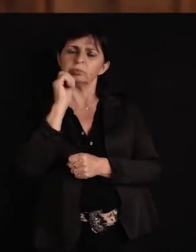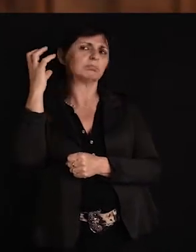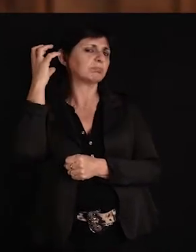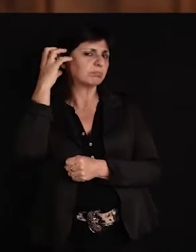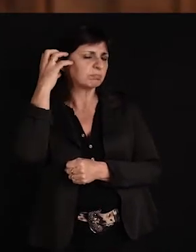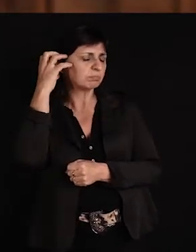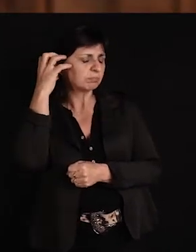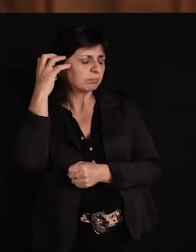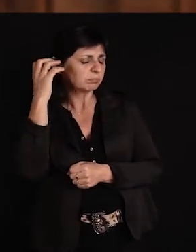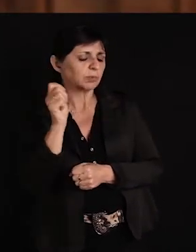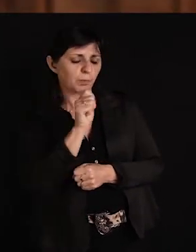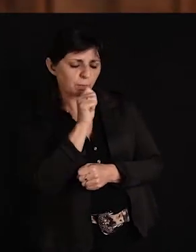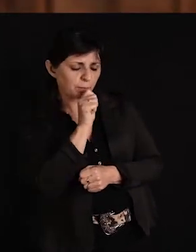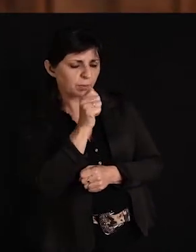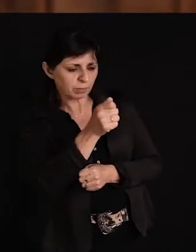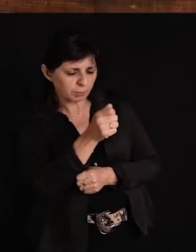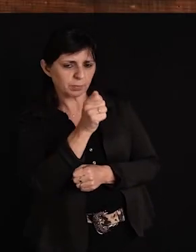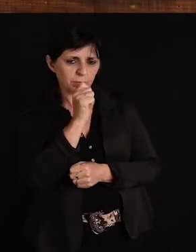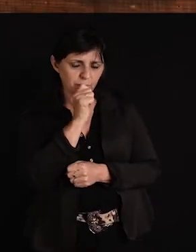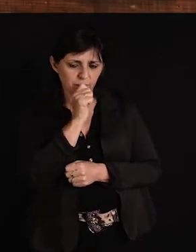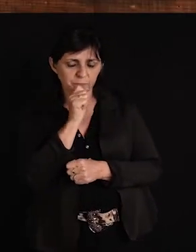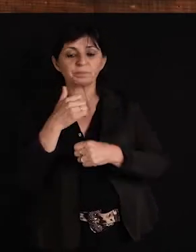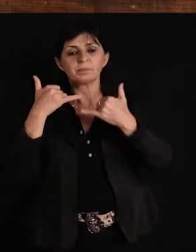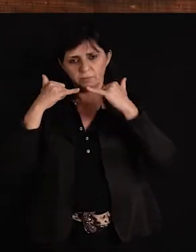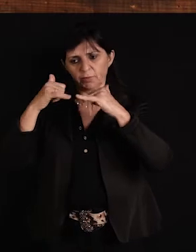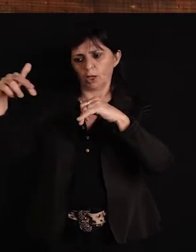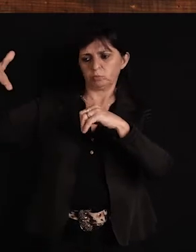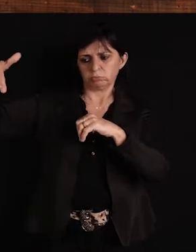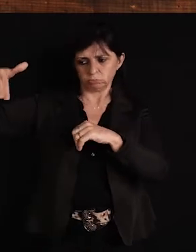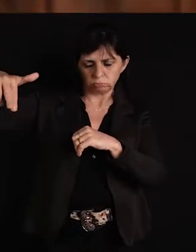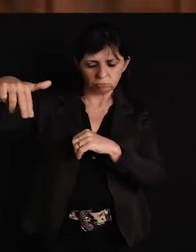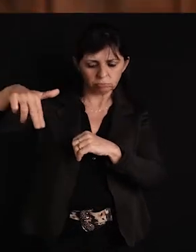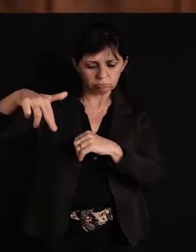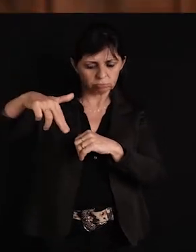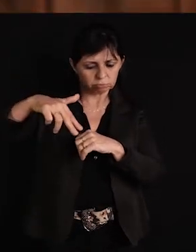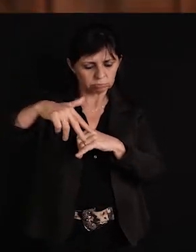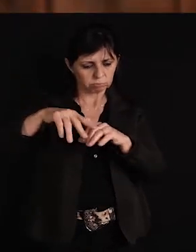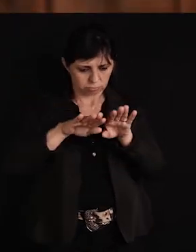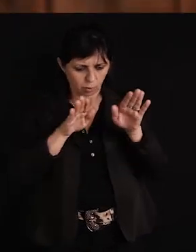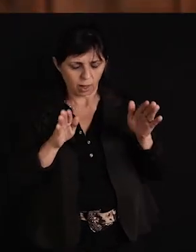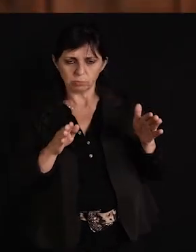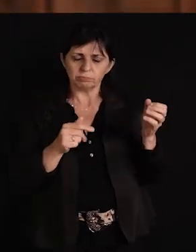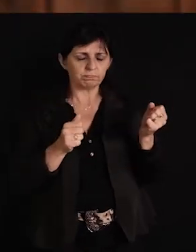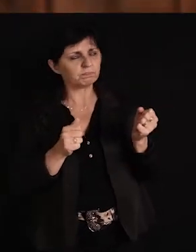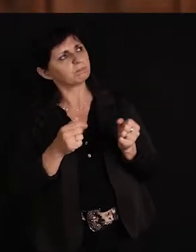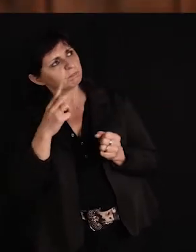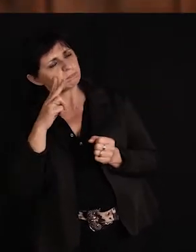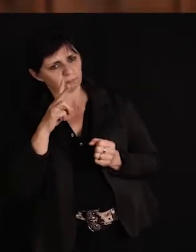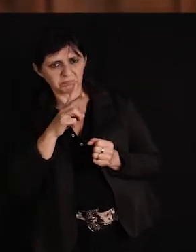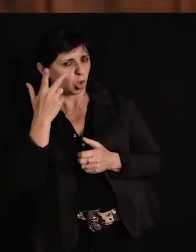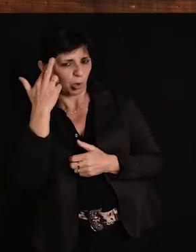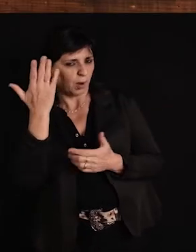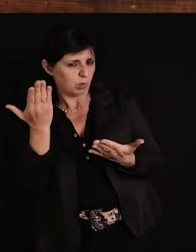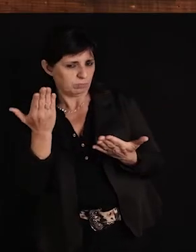microfonezinho ali, entrevistando ele. E eu tô descendo o ônibus pra ir pro palco. Isso era antes de começar o baile. Lá pelas tantas, aquele negócio normal,